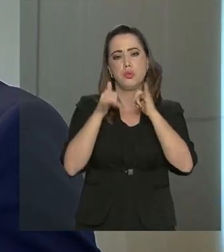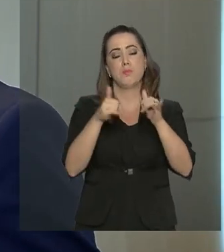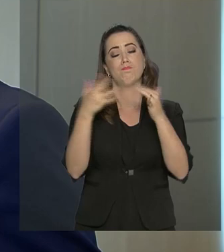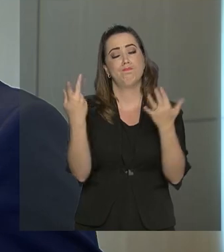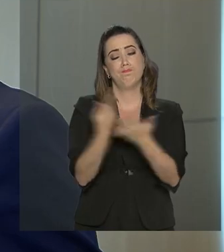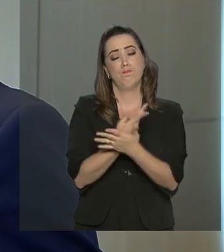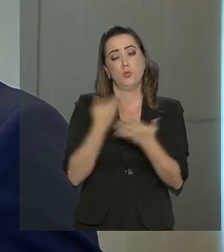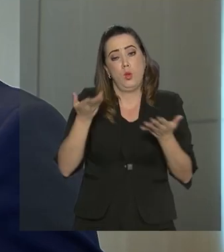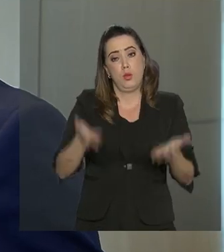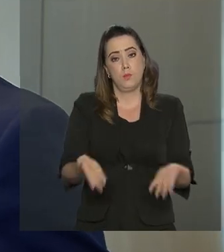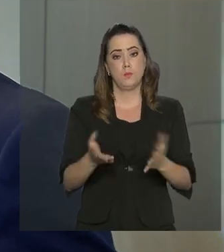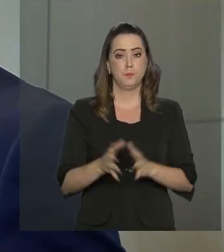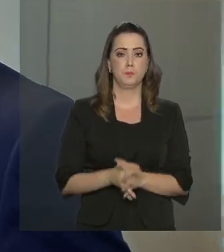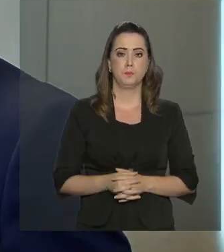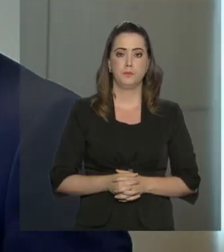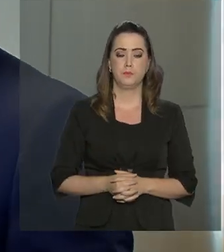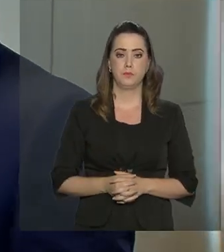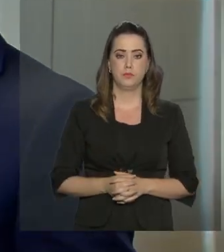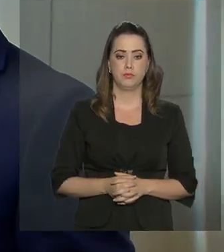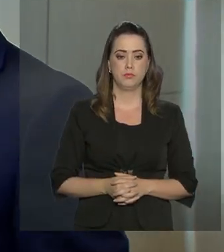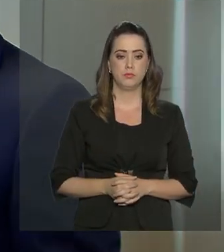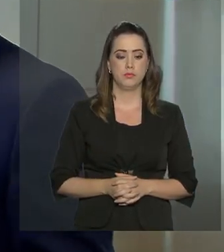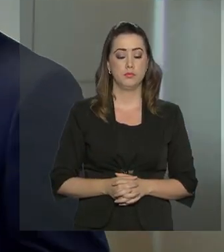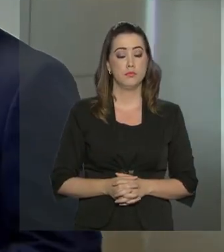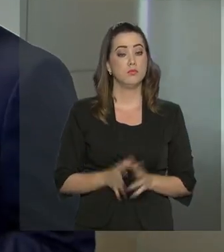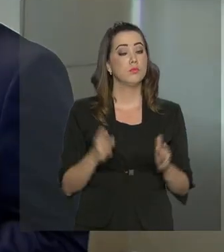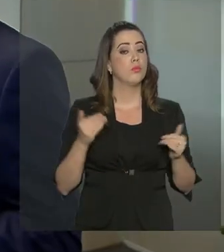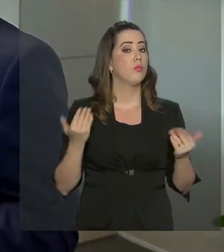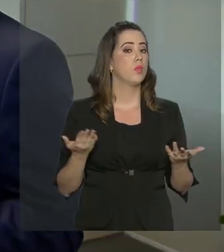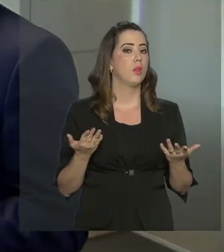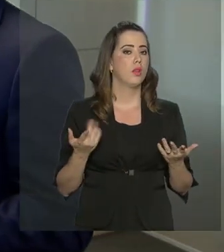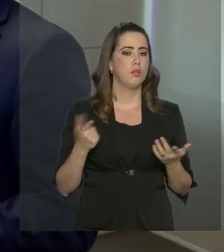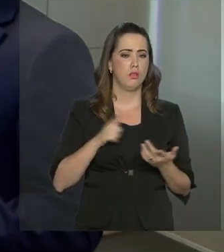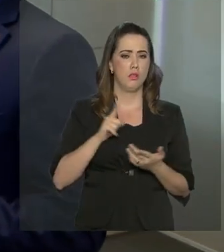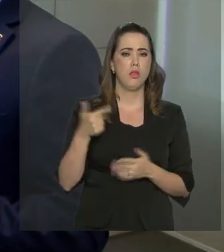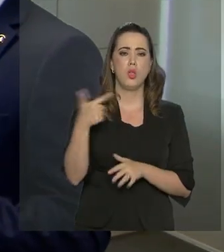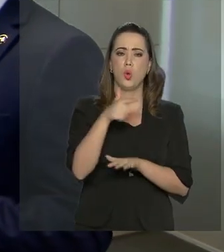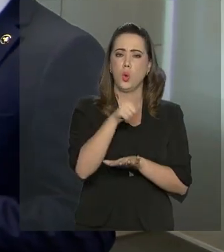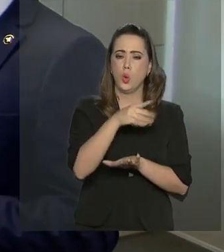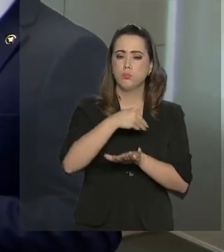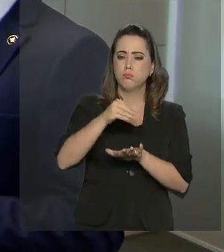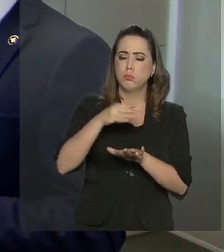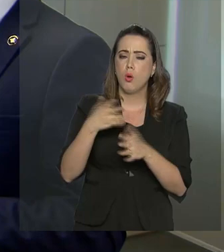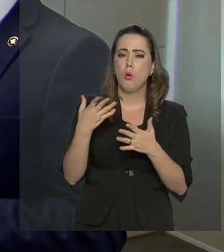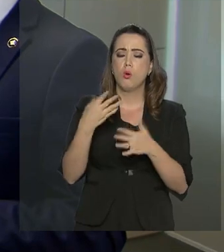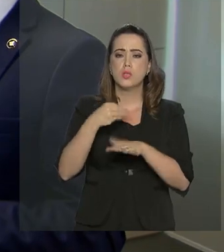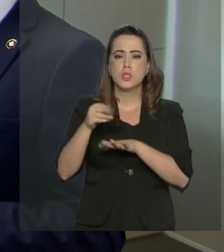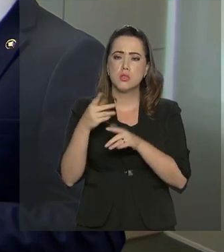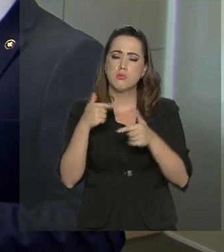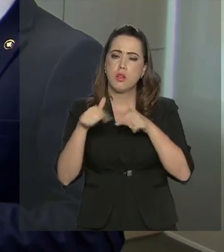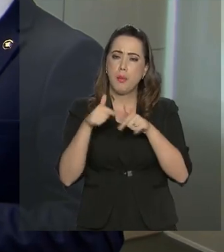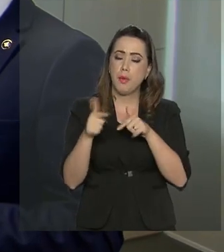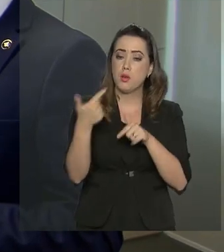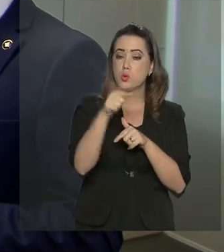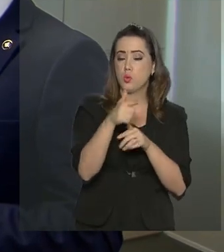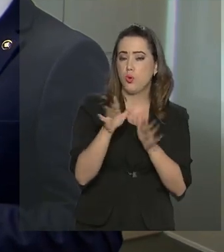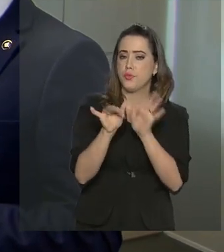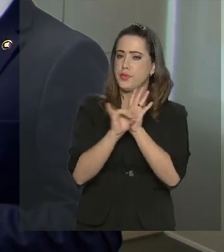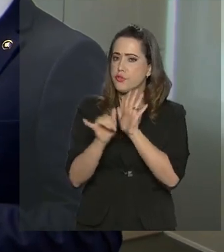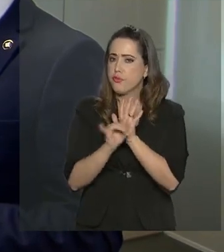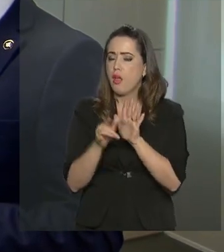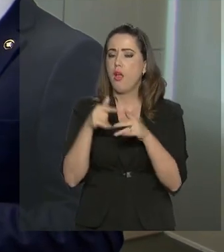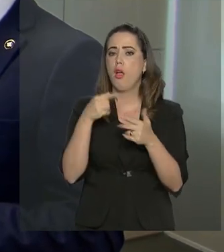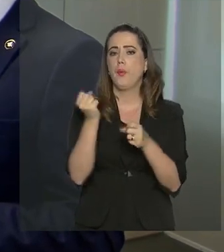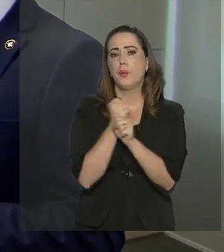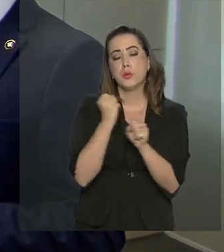verificadas no estado de Roraima. E, diretor, existem outras medidas que estão sendo tomadas, além do leilão e da